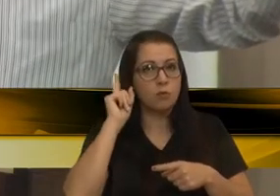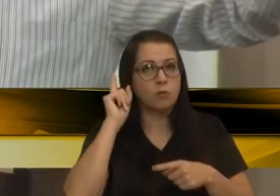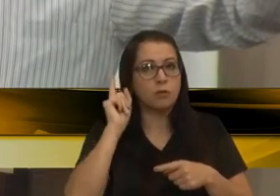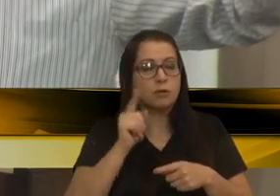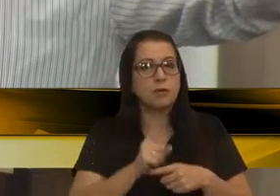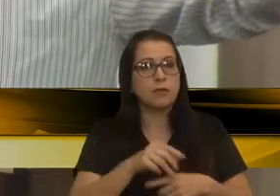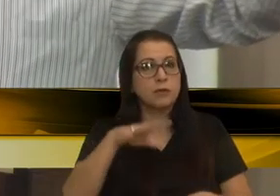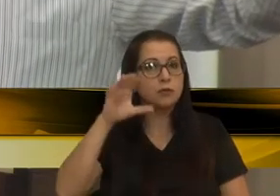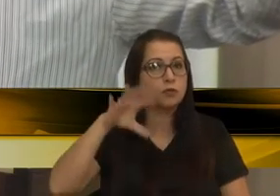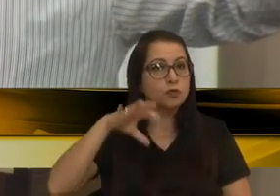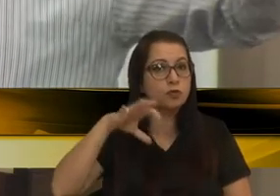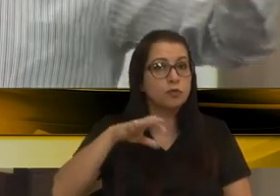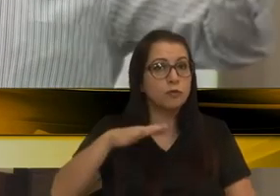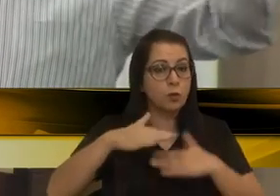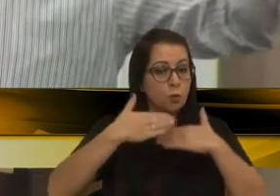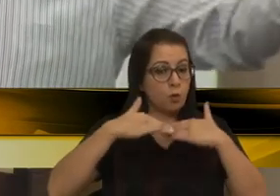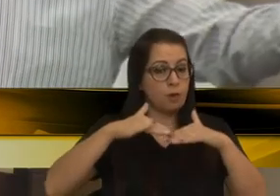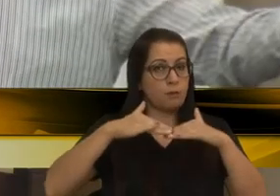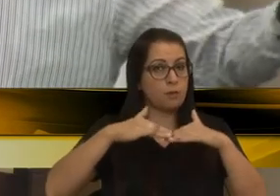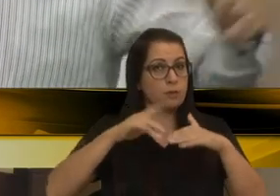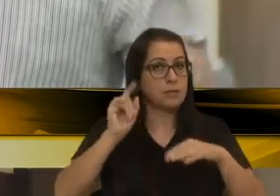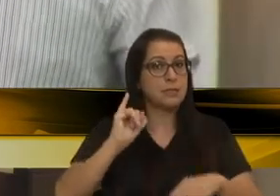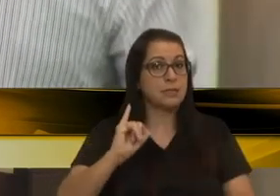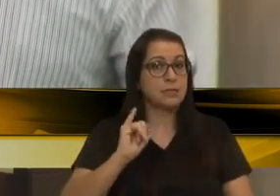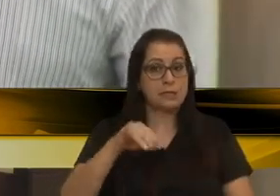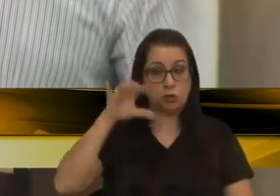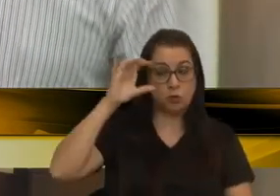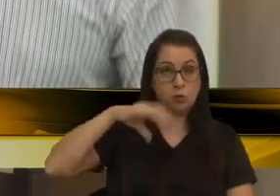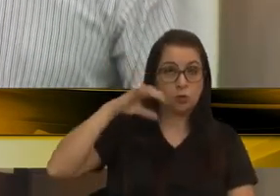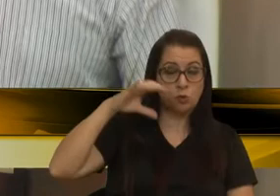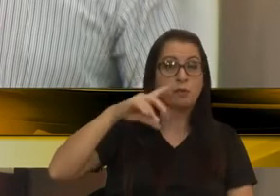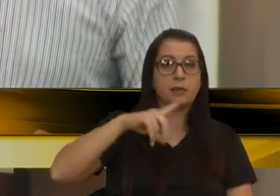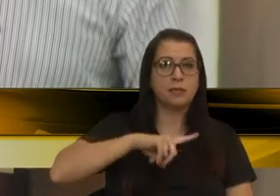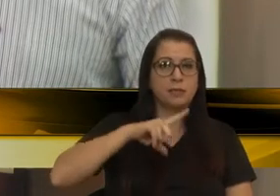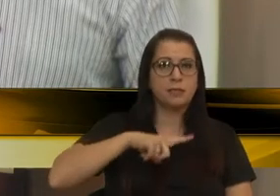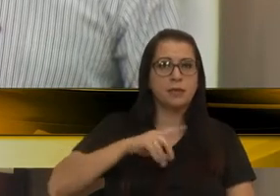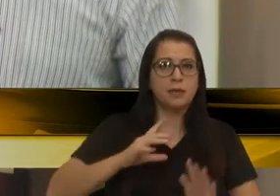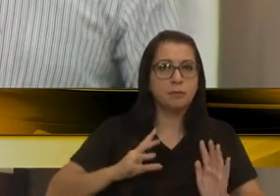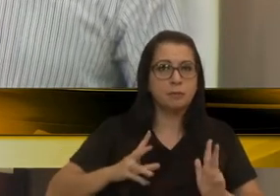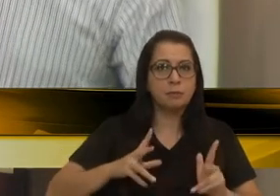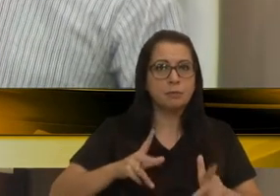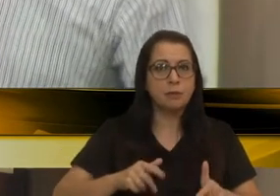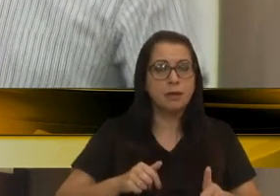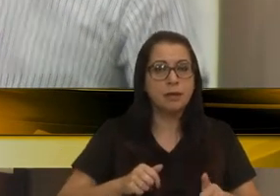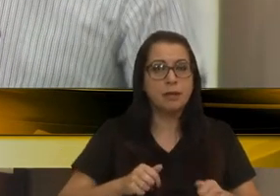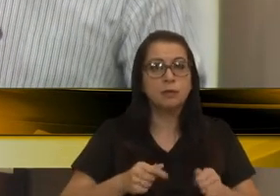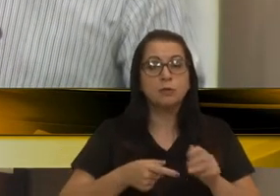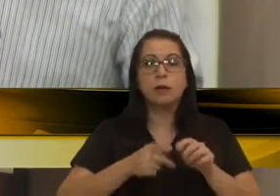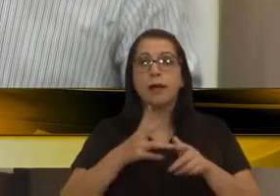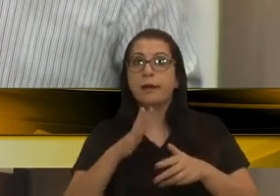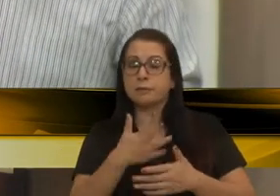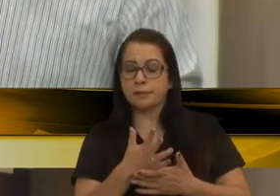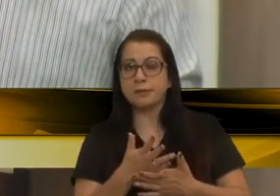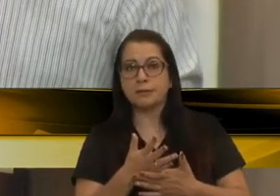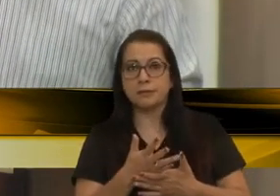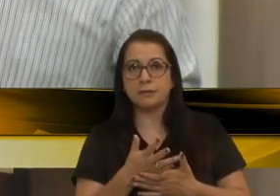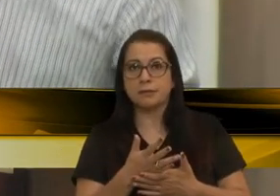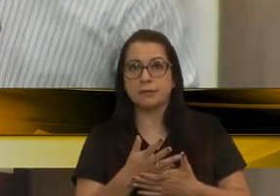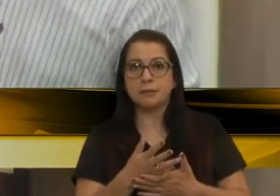pancadinha de chuva, essa careta ali, se fosse na chuva, tem que ter lá uma máquina, a patrola, muitas vezes,